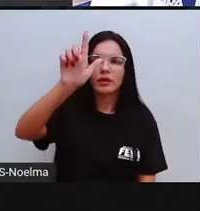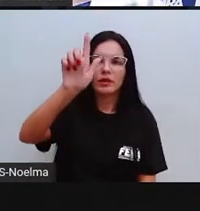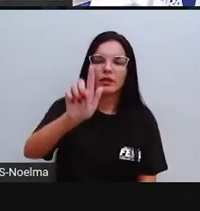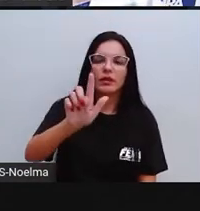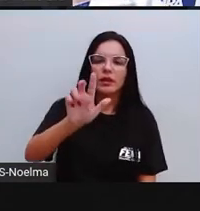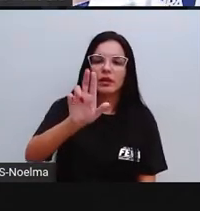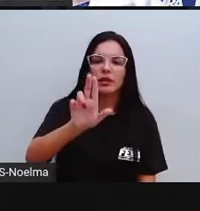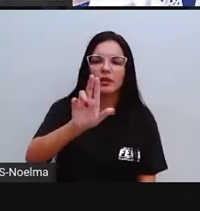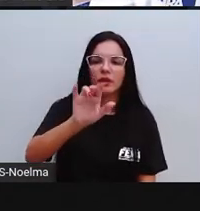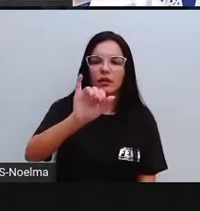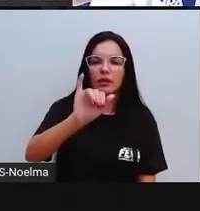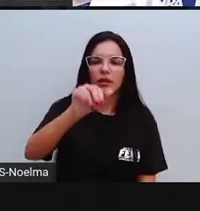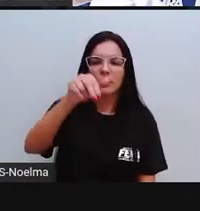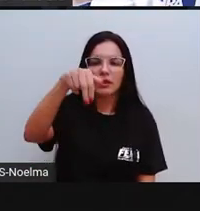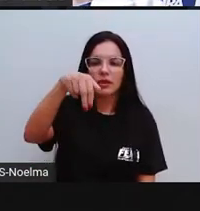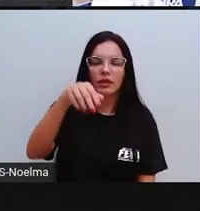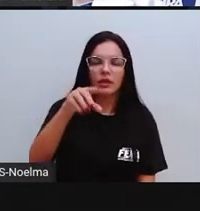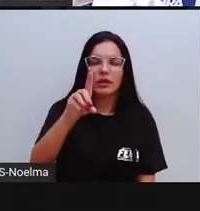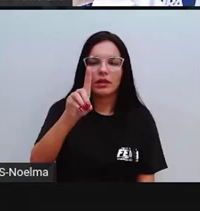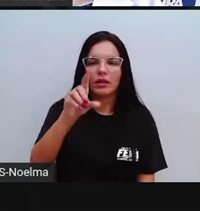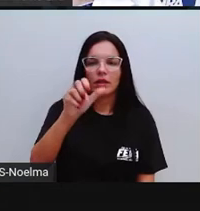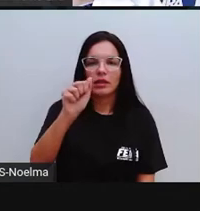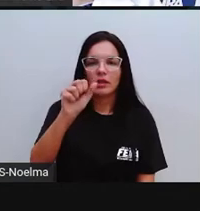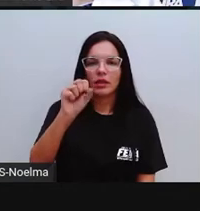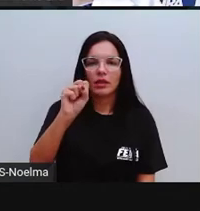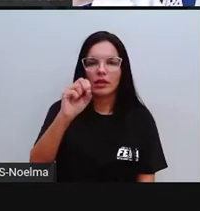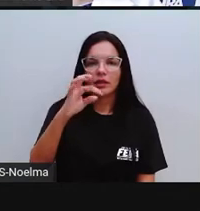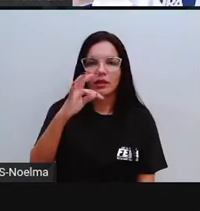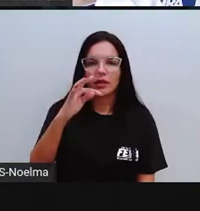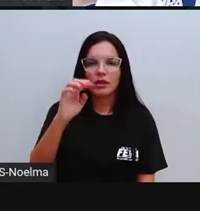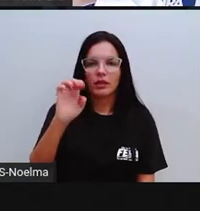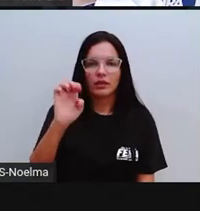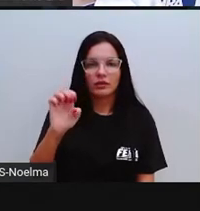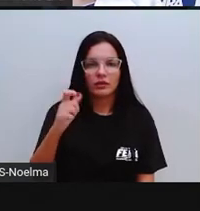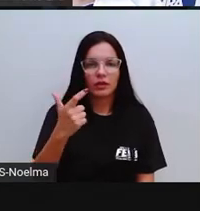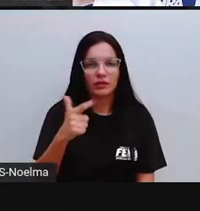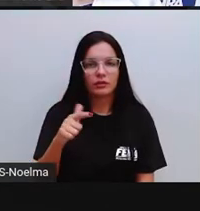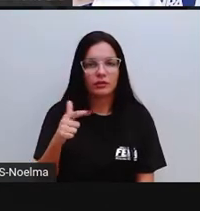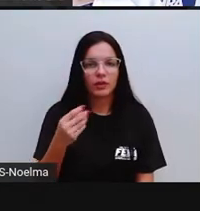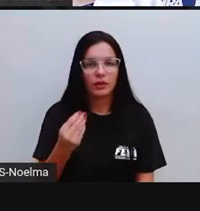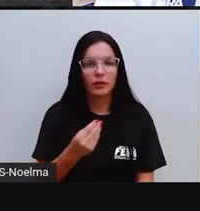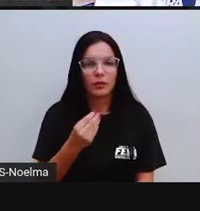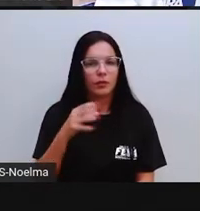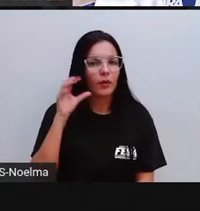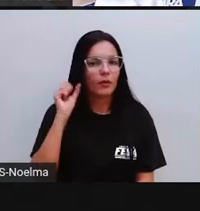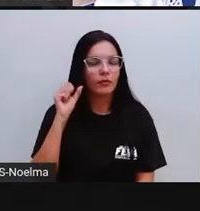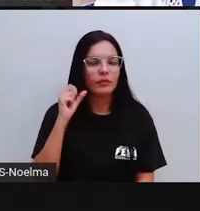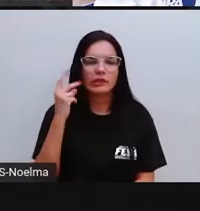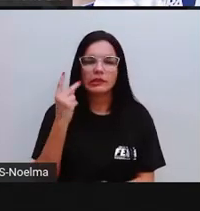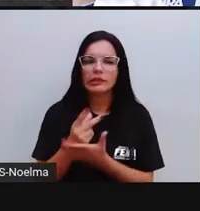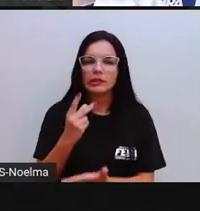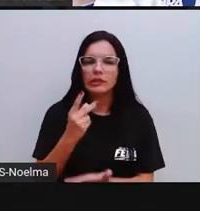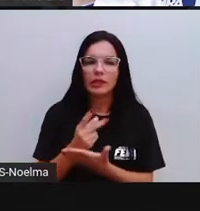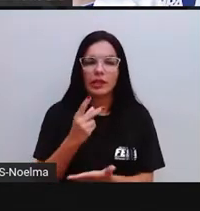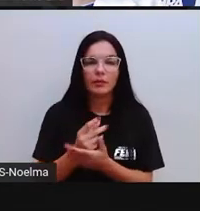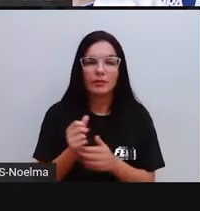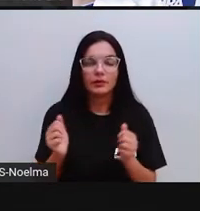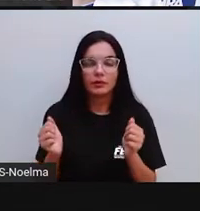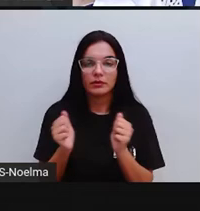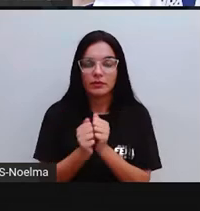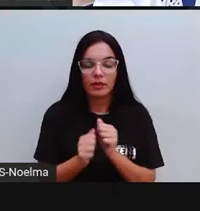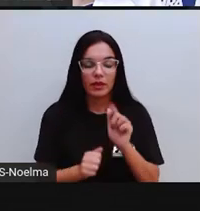tem GUE, né, mas nós não ouvimos o U. Então, olha lá, toda vez que escrevemos, ó,